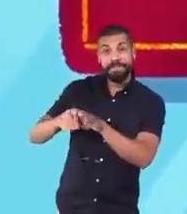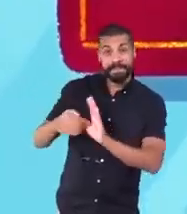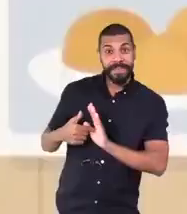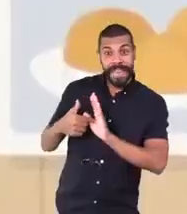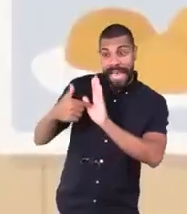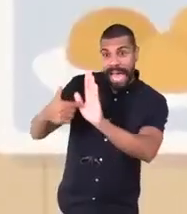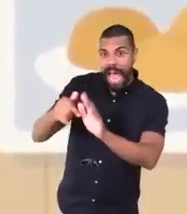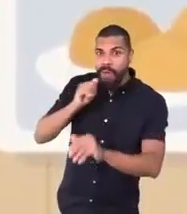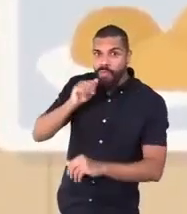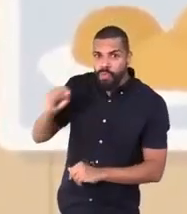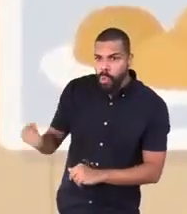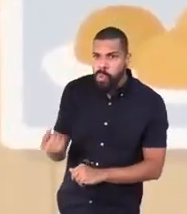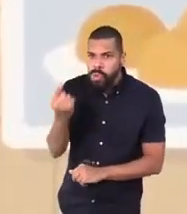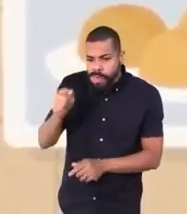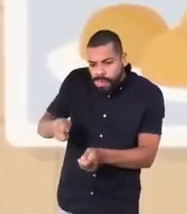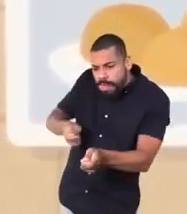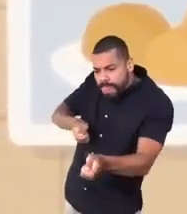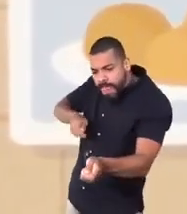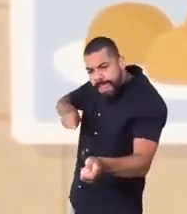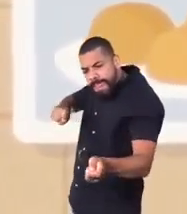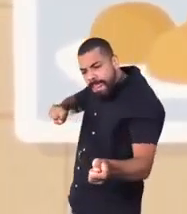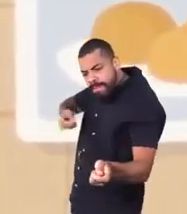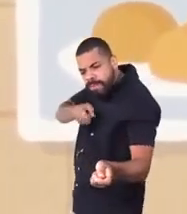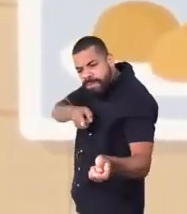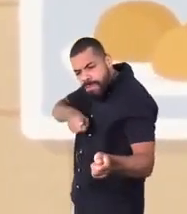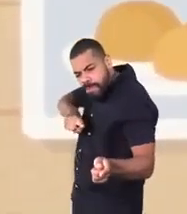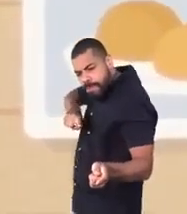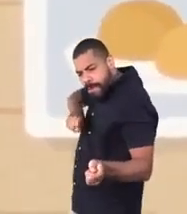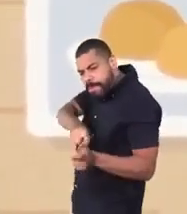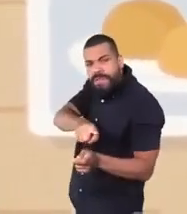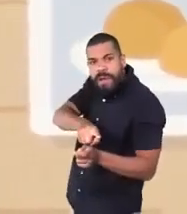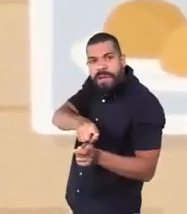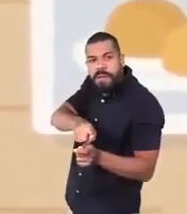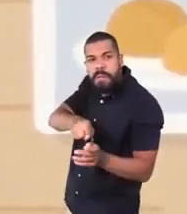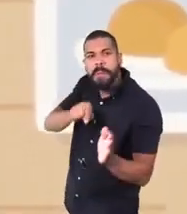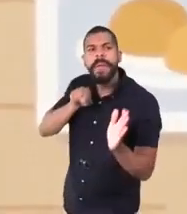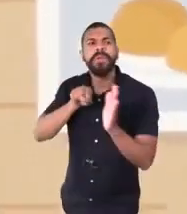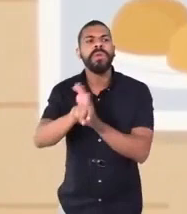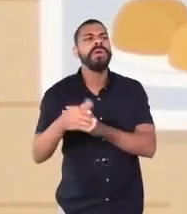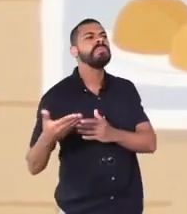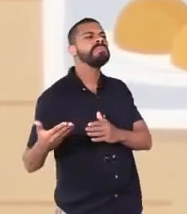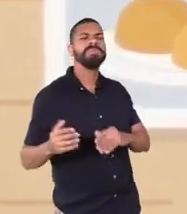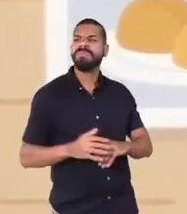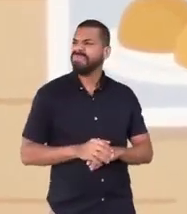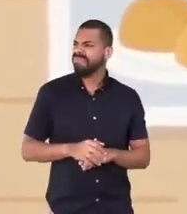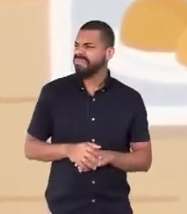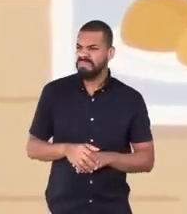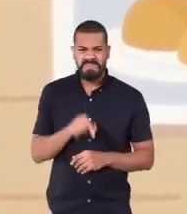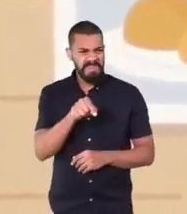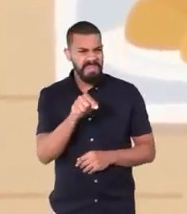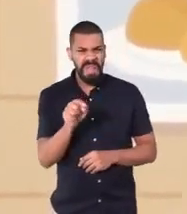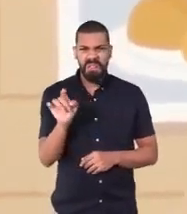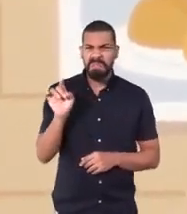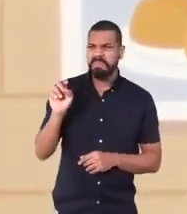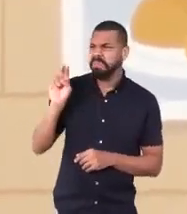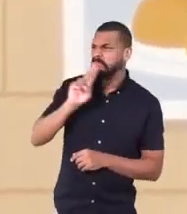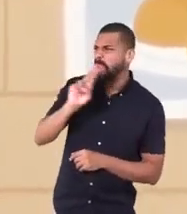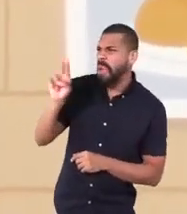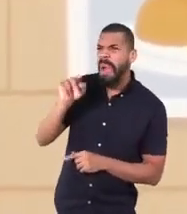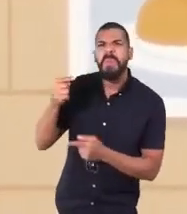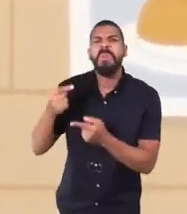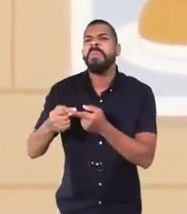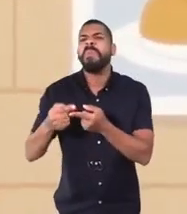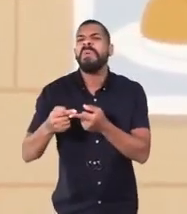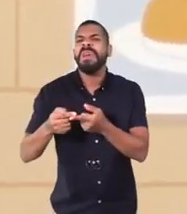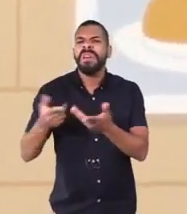um dos jogadores de sinuca jogou a pergunta no ar. Caraíba? Por que